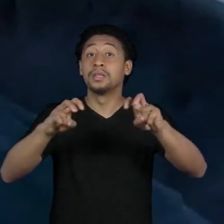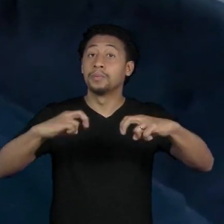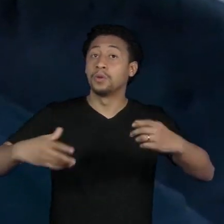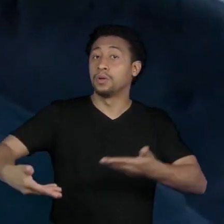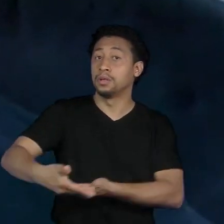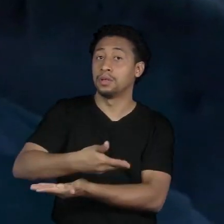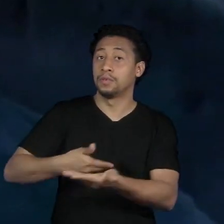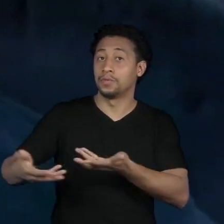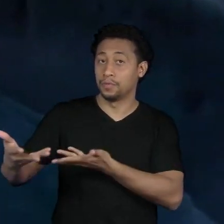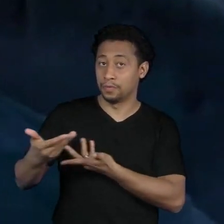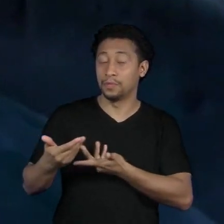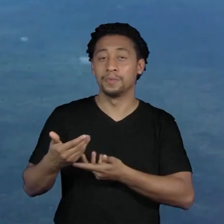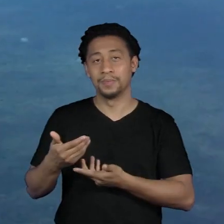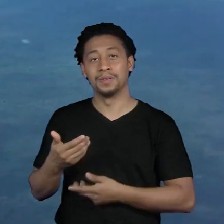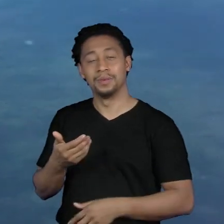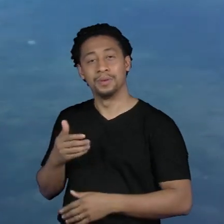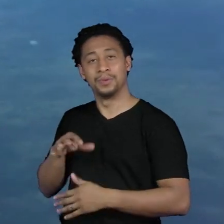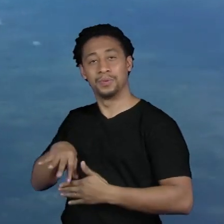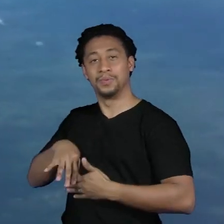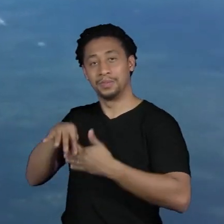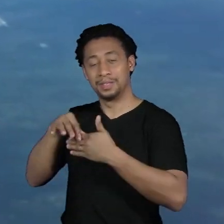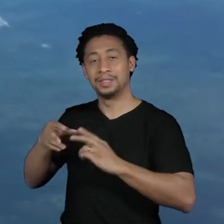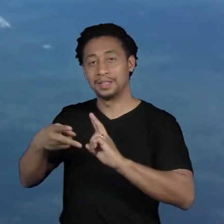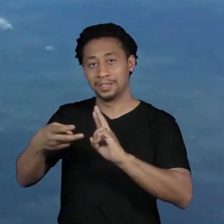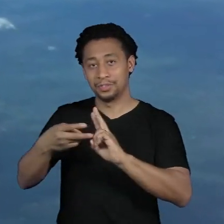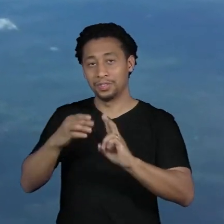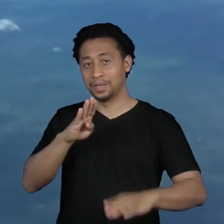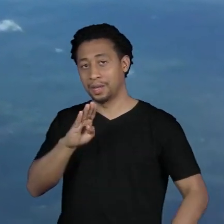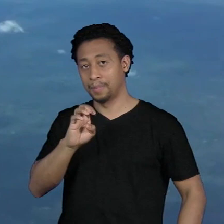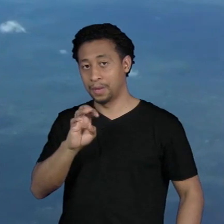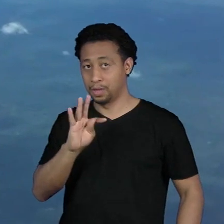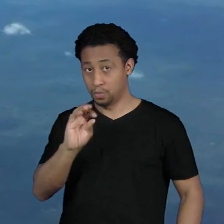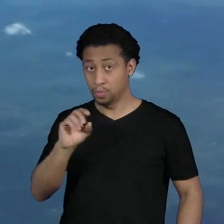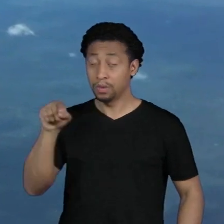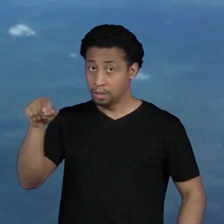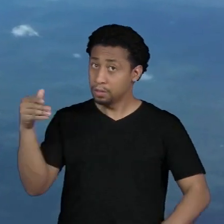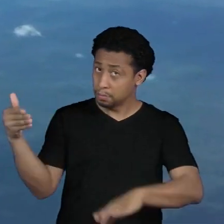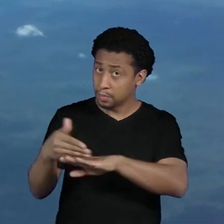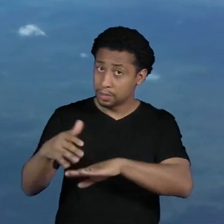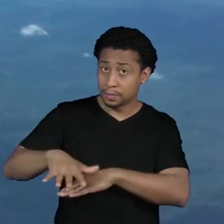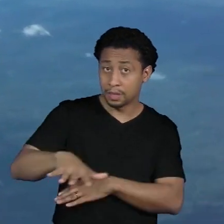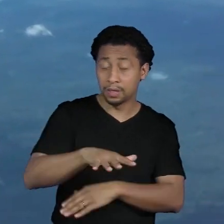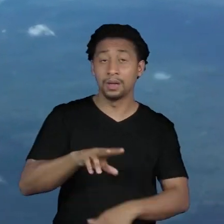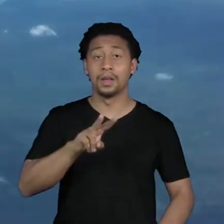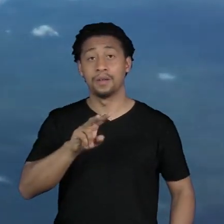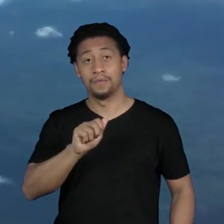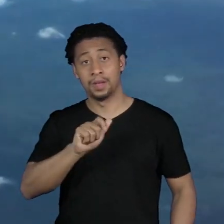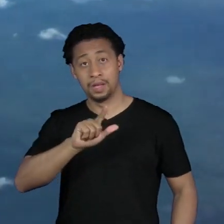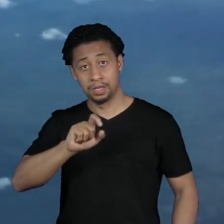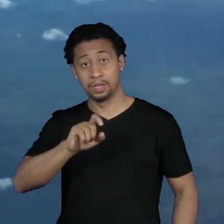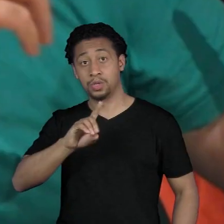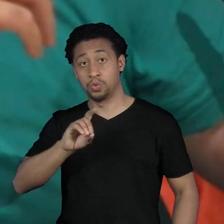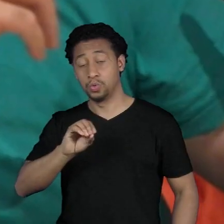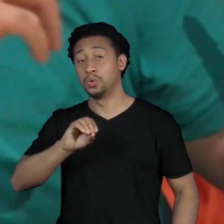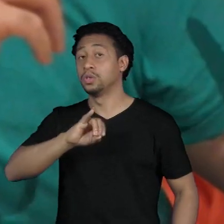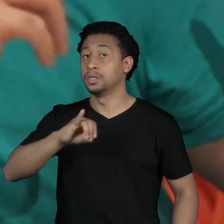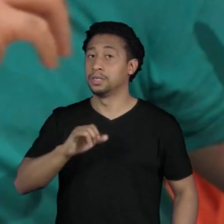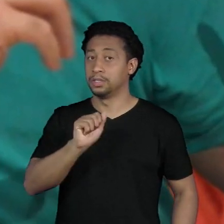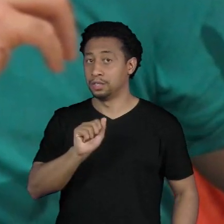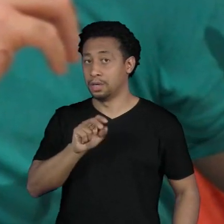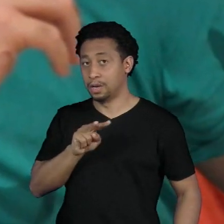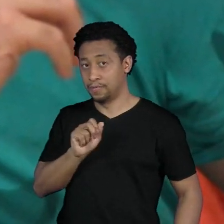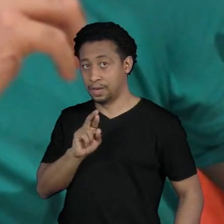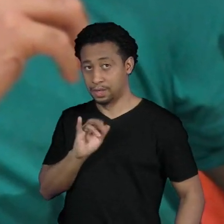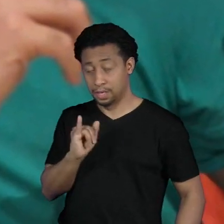indígena Beto Marubo integrante da União dos Povos Indígenas do Vale do Javari a Univaja e